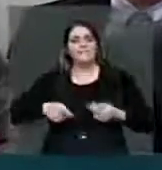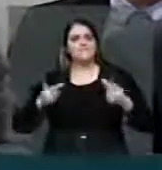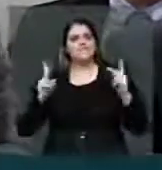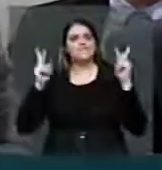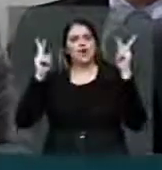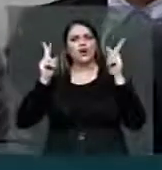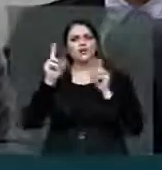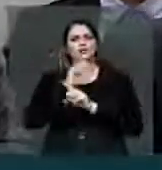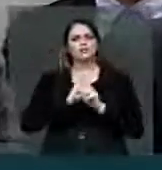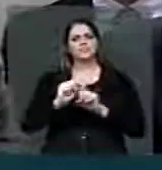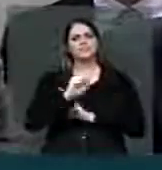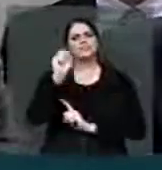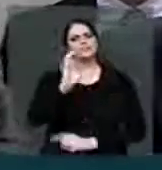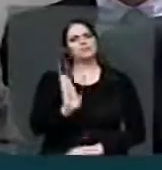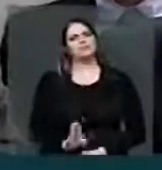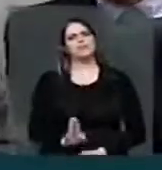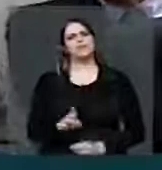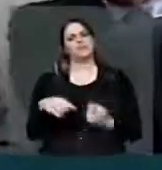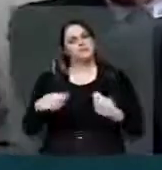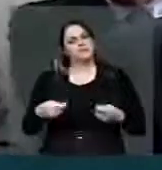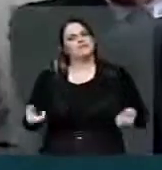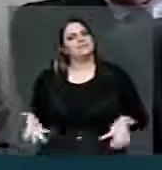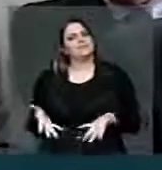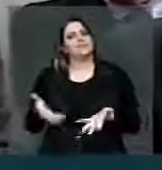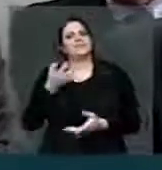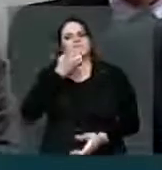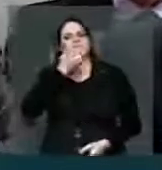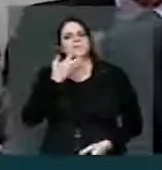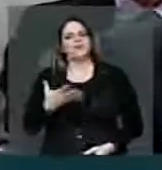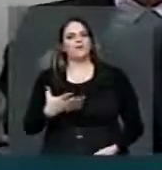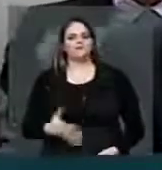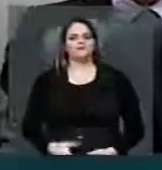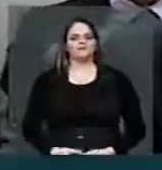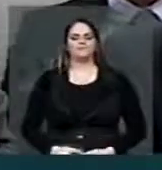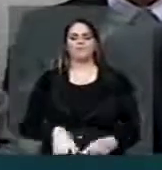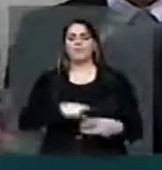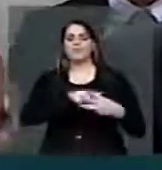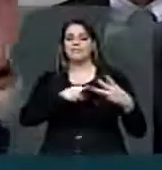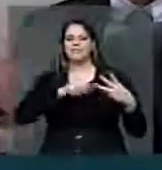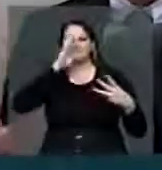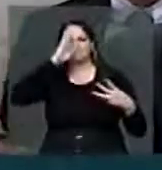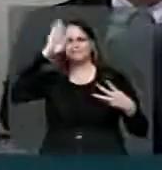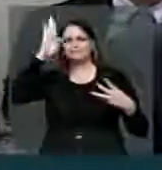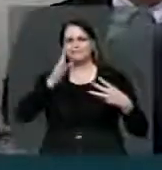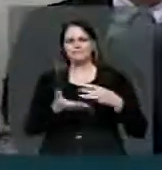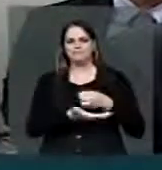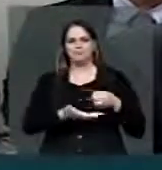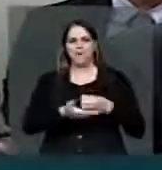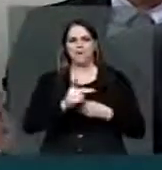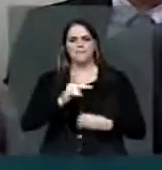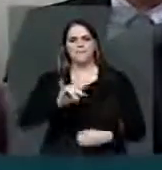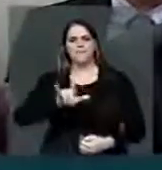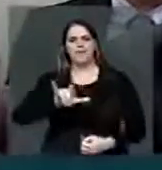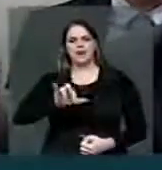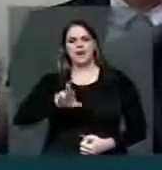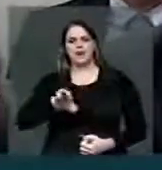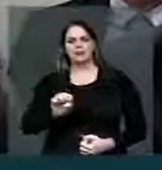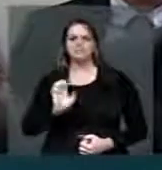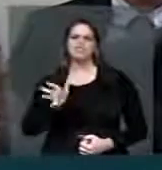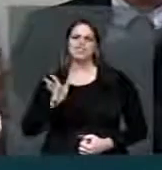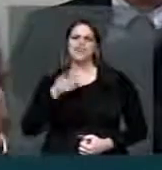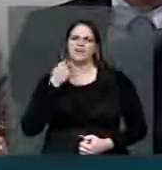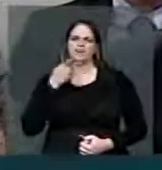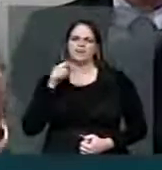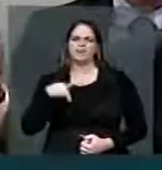brasileira. E por isso a gente tem que valorizar o que é bom. Ele tem três pilares, que foram já repetidos aqui. E eu quero só explicar